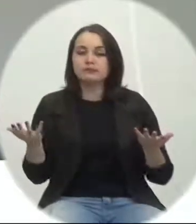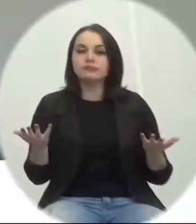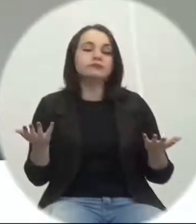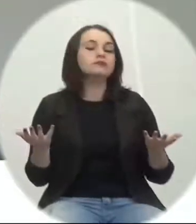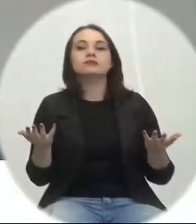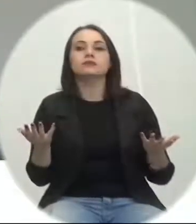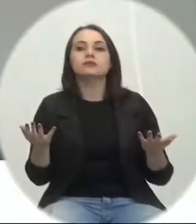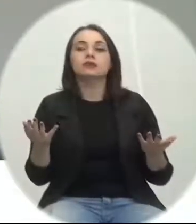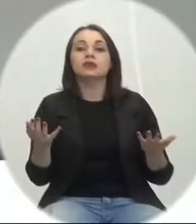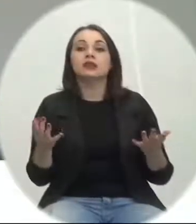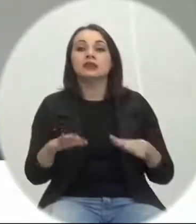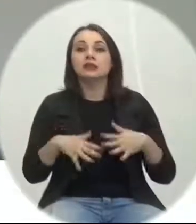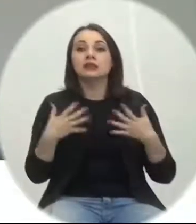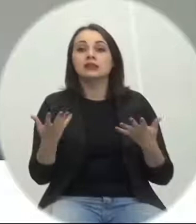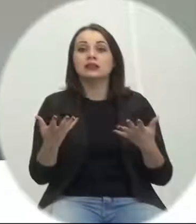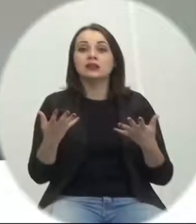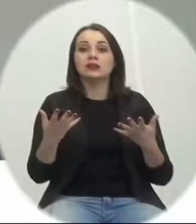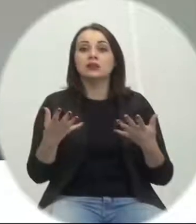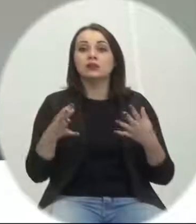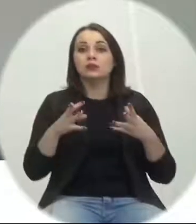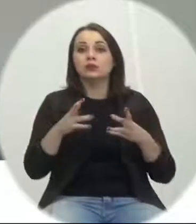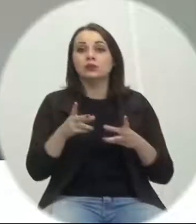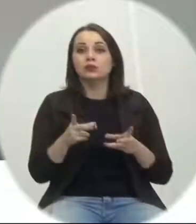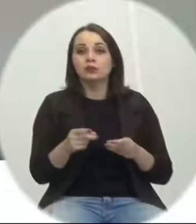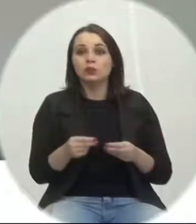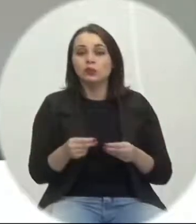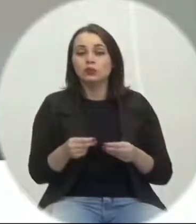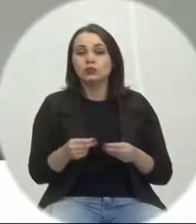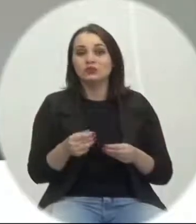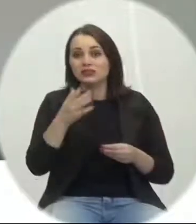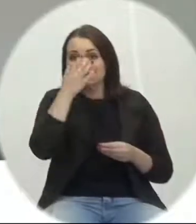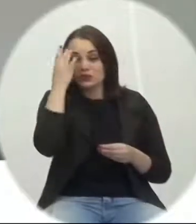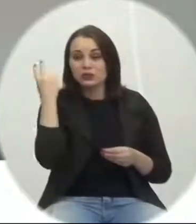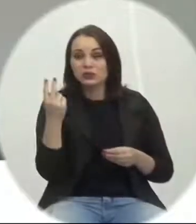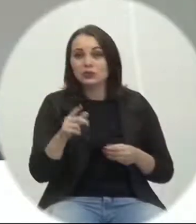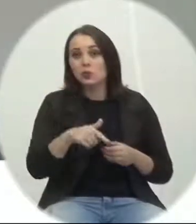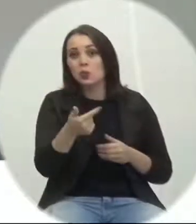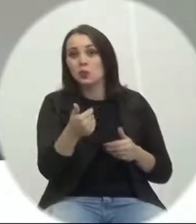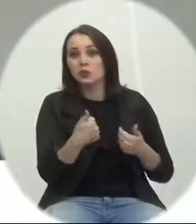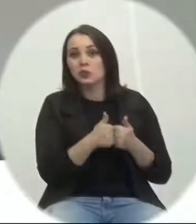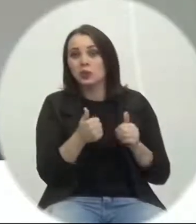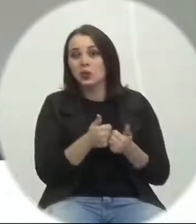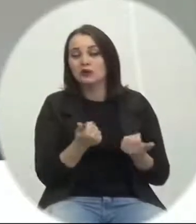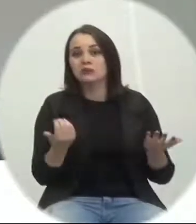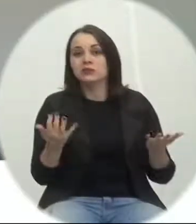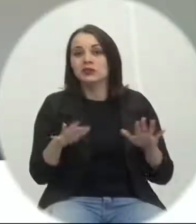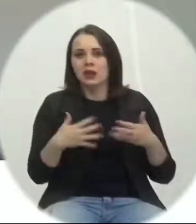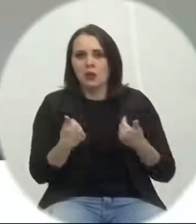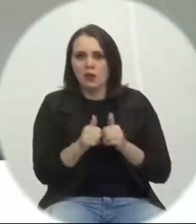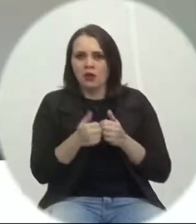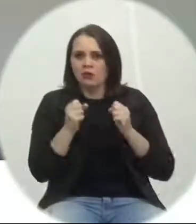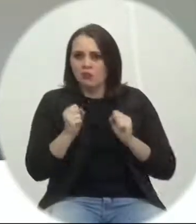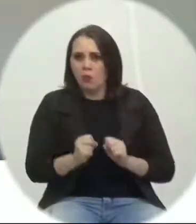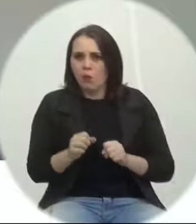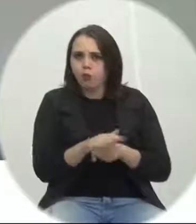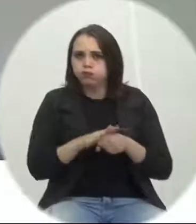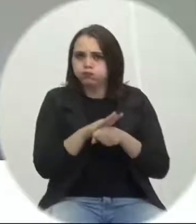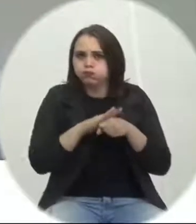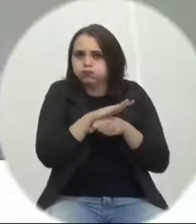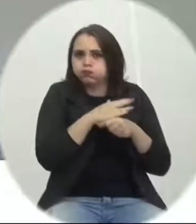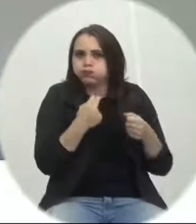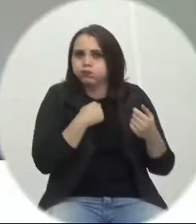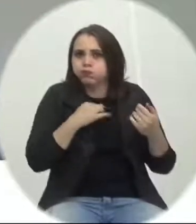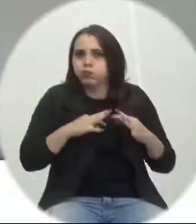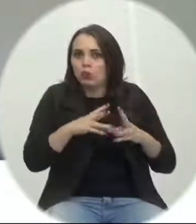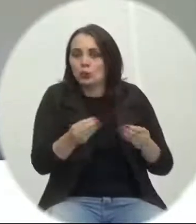ônibus que tem problema, vieram todos no segundo horário. Então, quer dizer, os ônibus podem estar superlotados e porque o